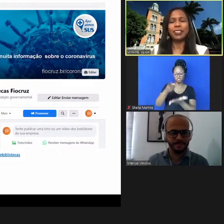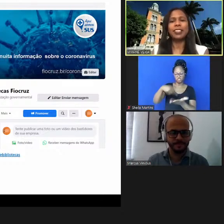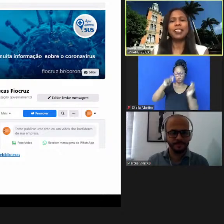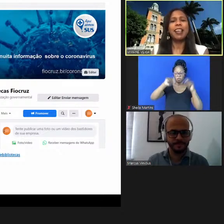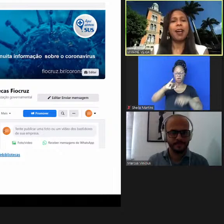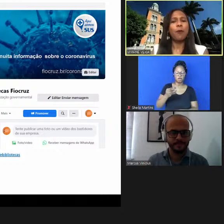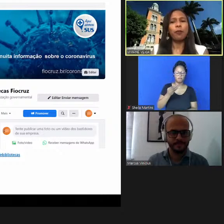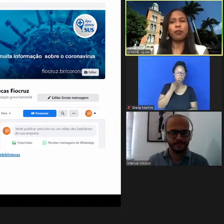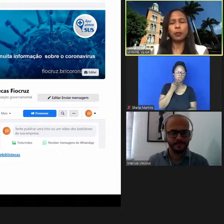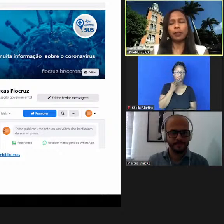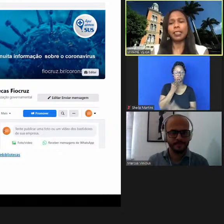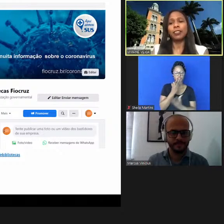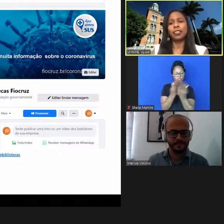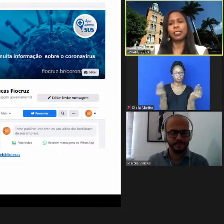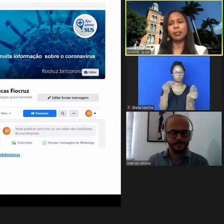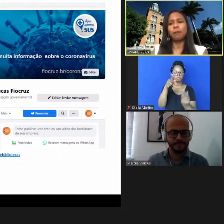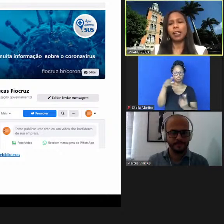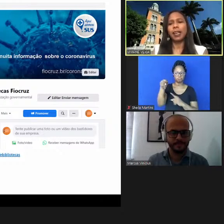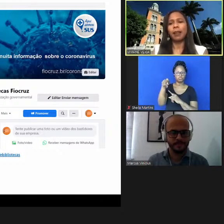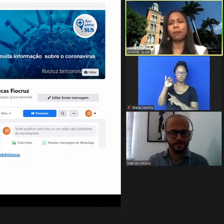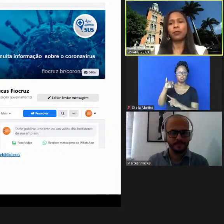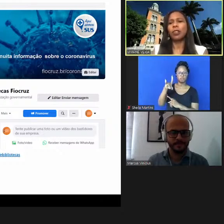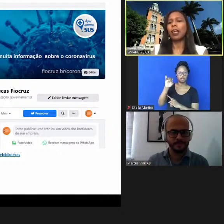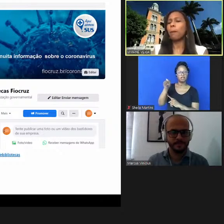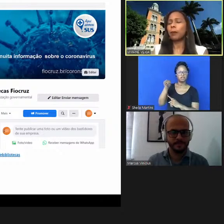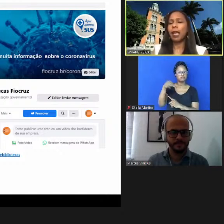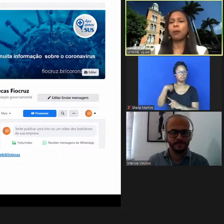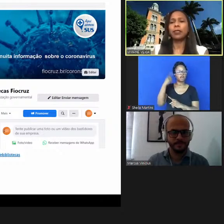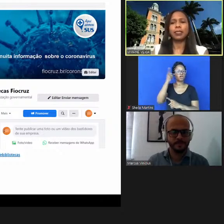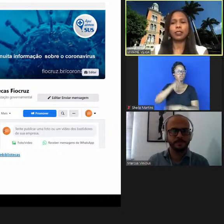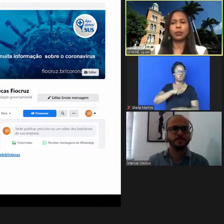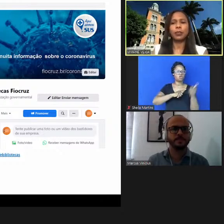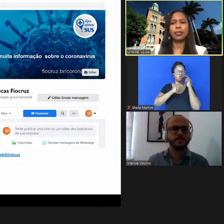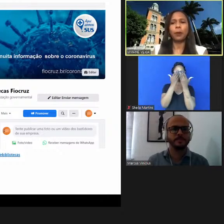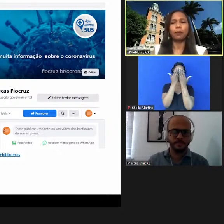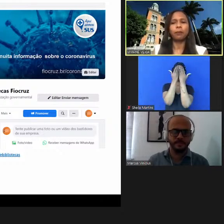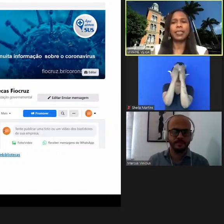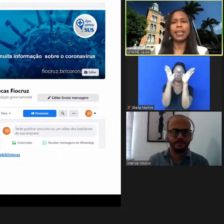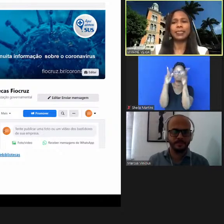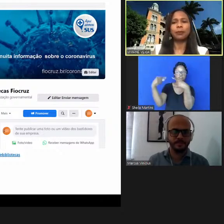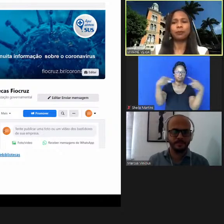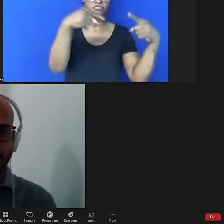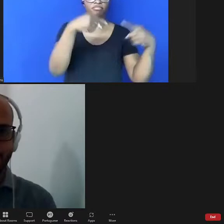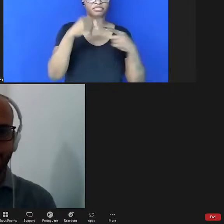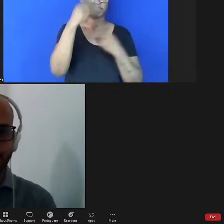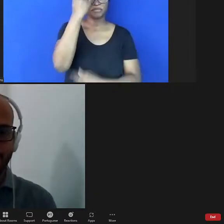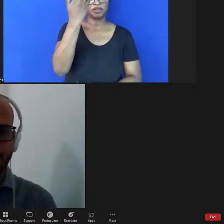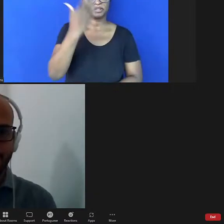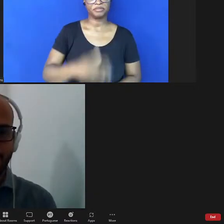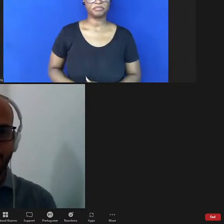bastante o professor Bernardo aqui para ampliarmos essa discussão obrigada